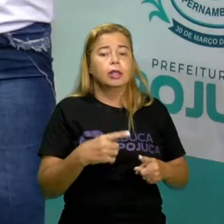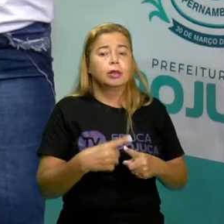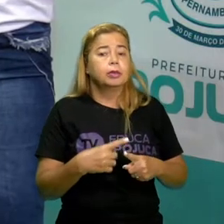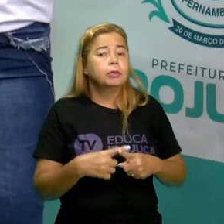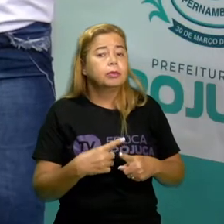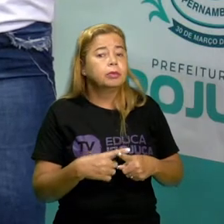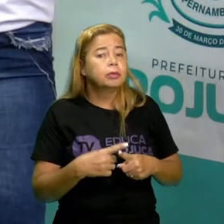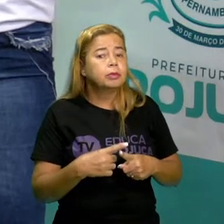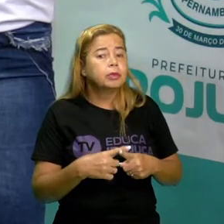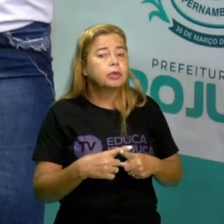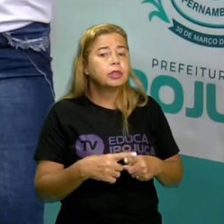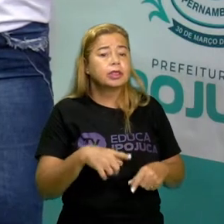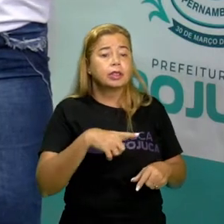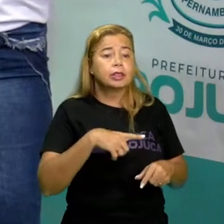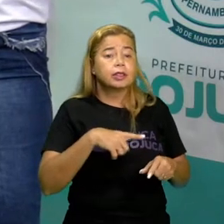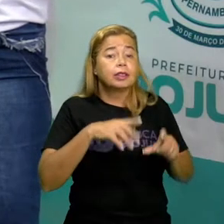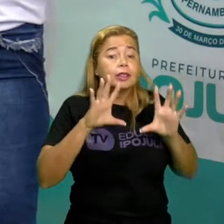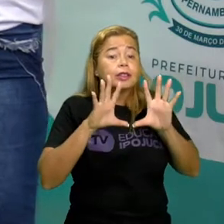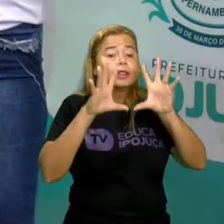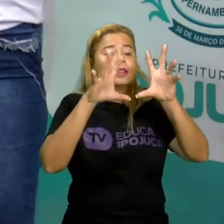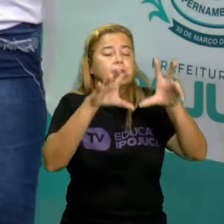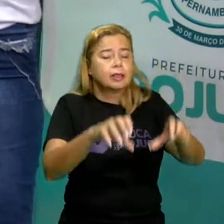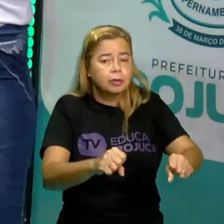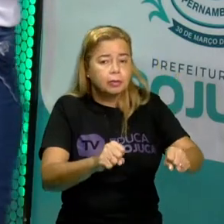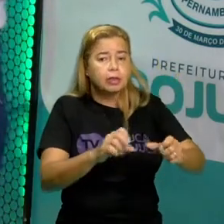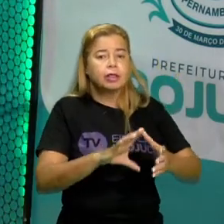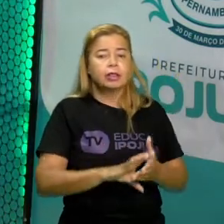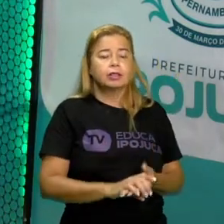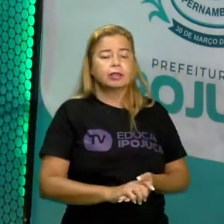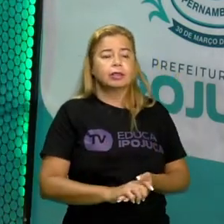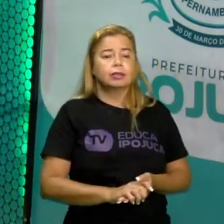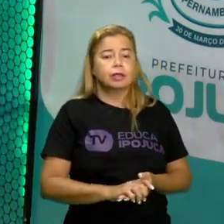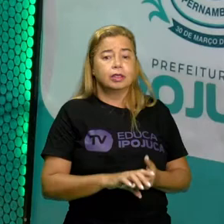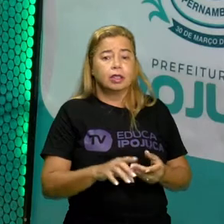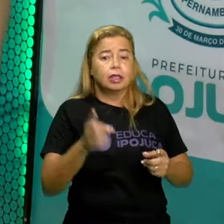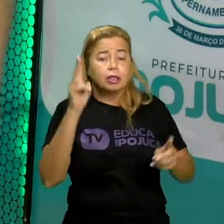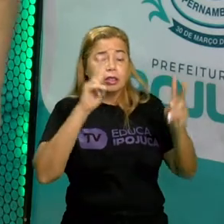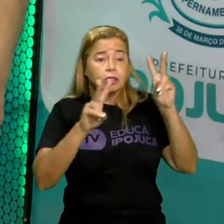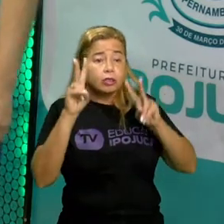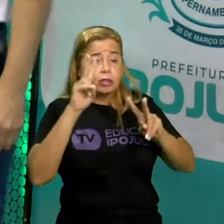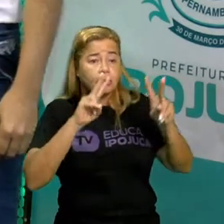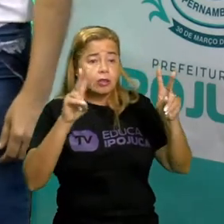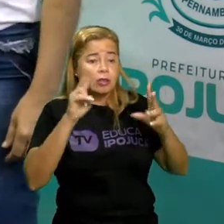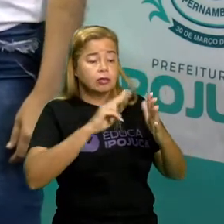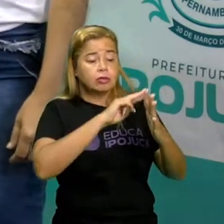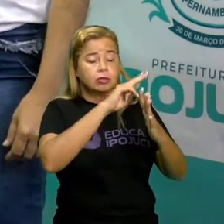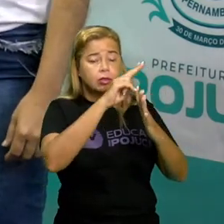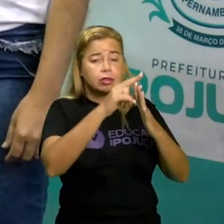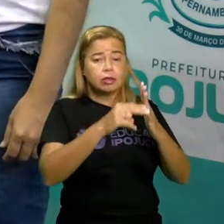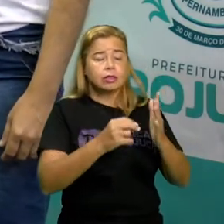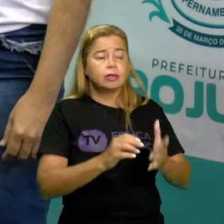nós entendemos isso a partir de que? da imagem dos desenhos